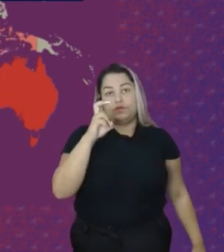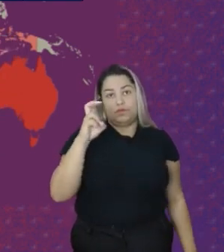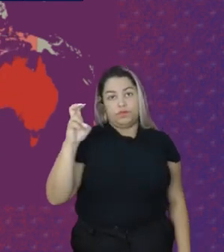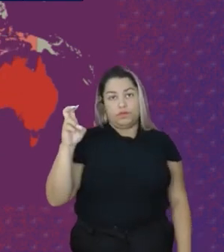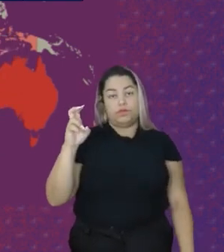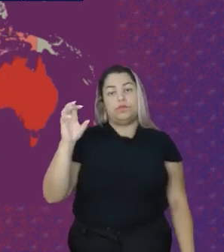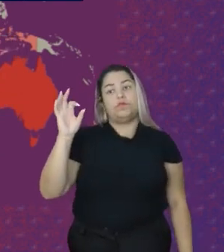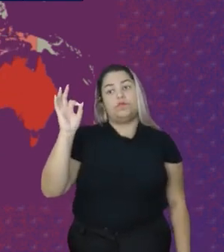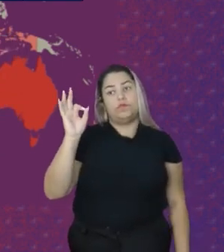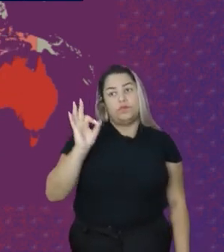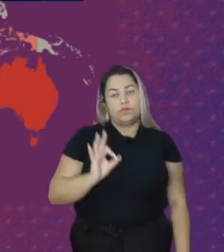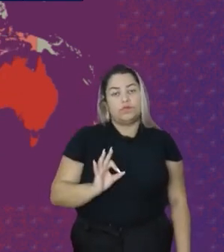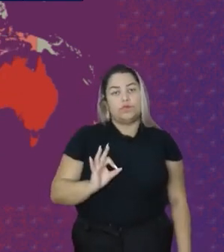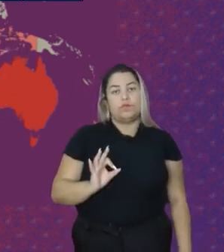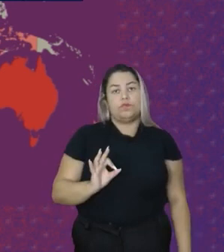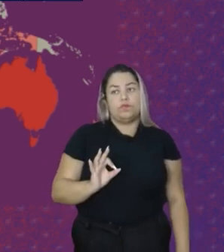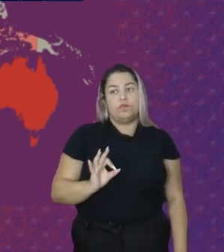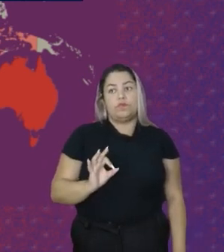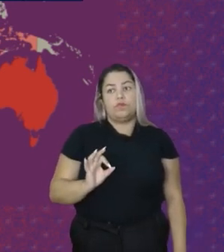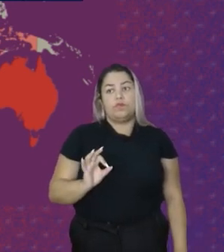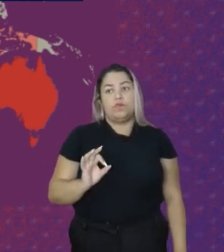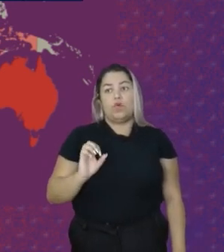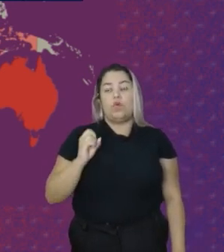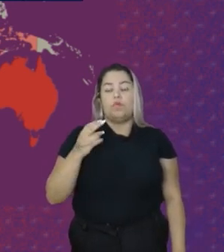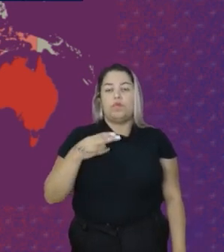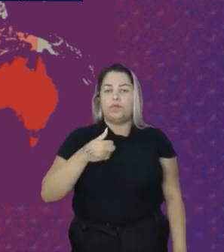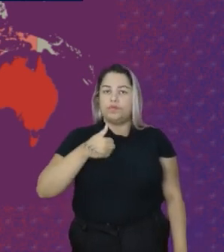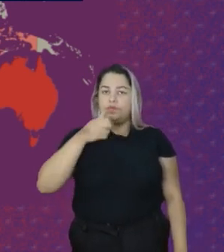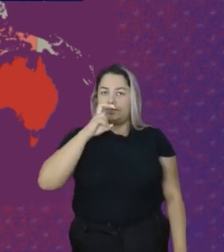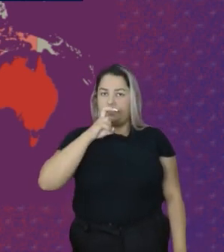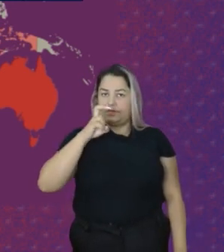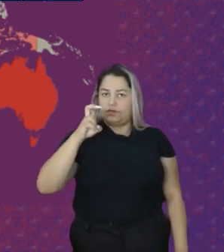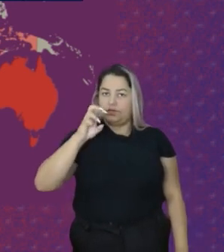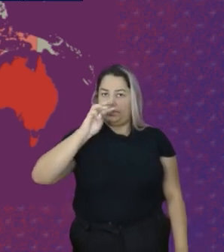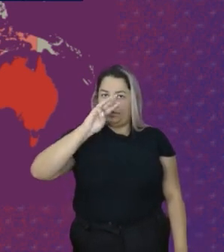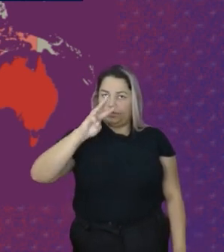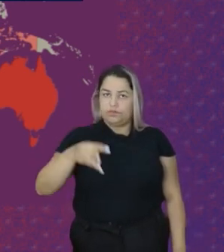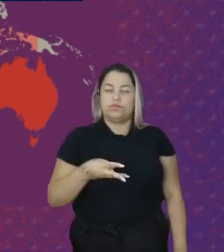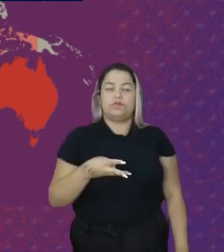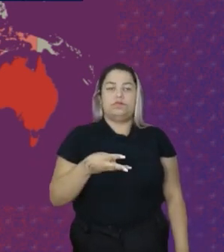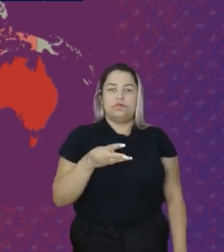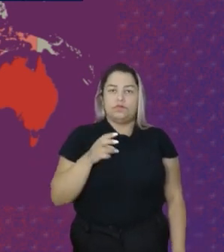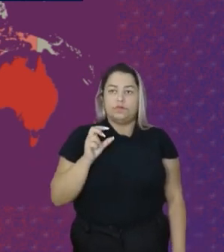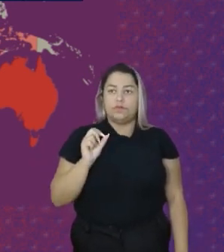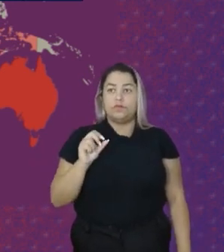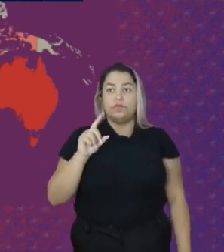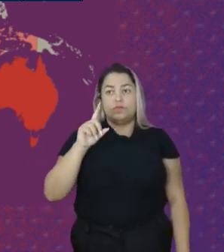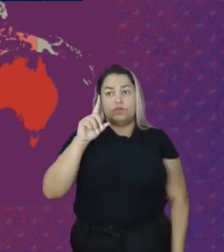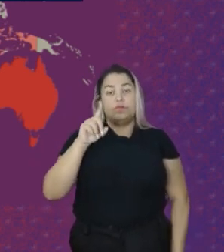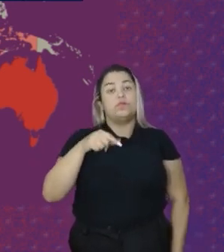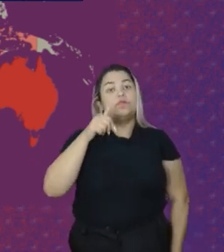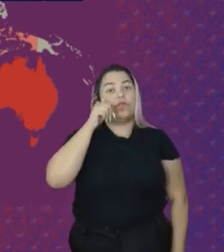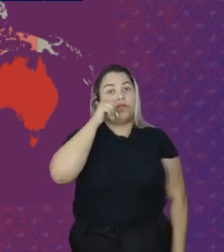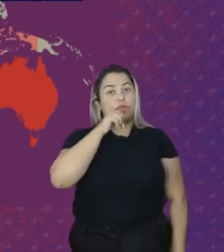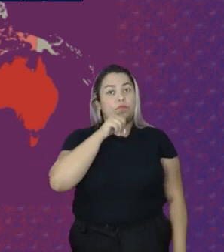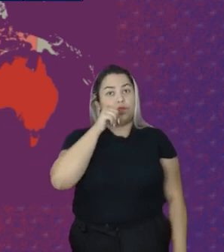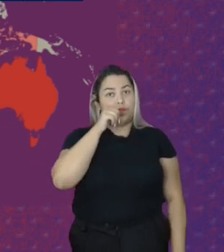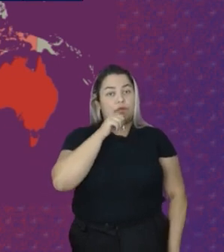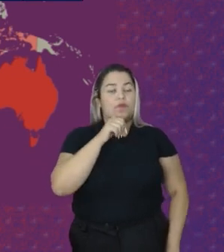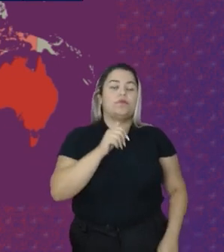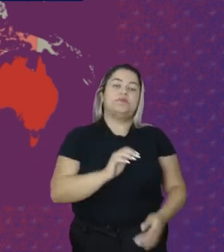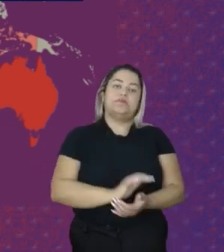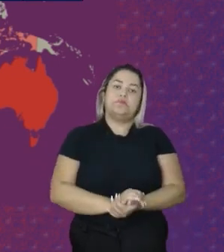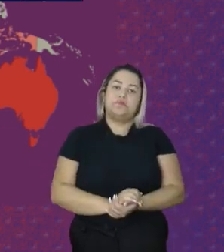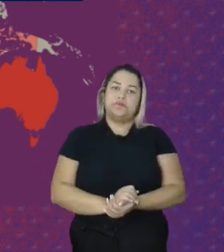% Deste total Ou melhor 55 milhões Deste total São mulheres Então